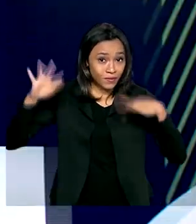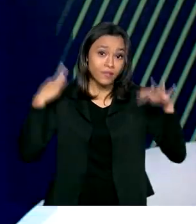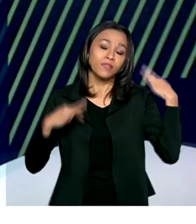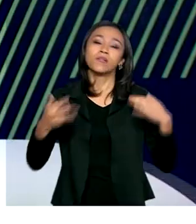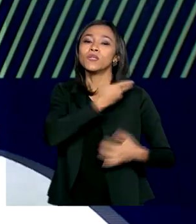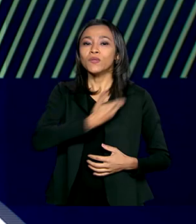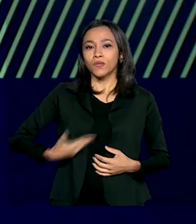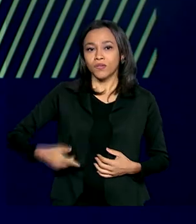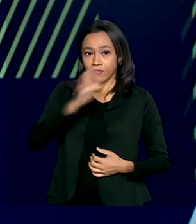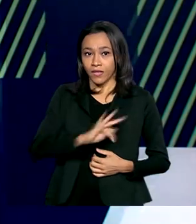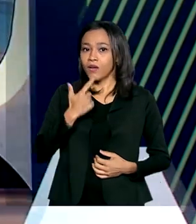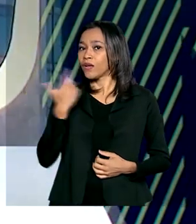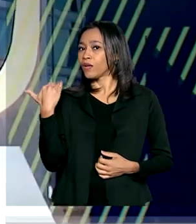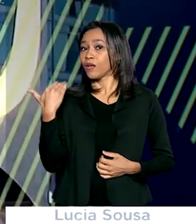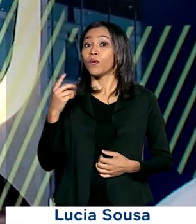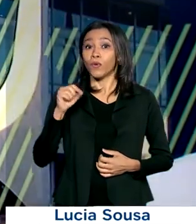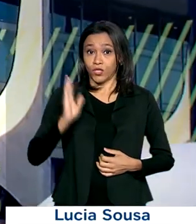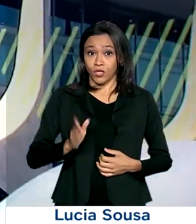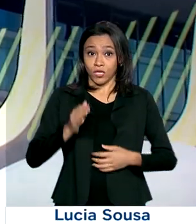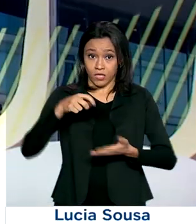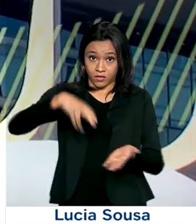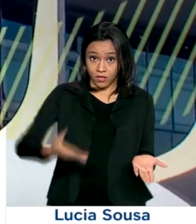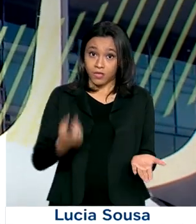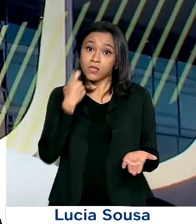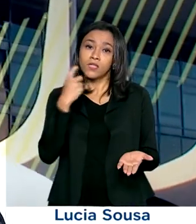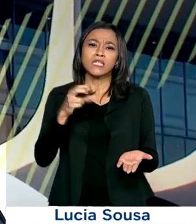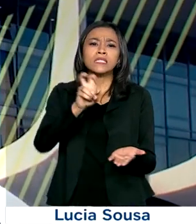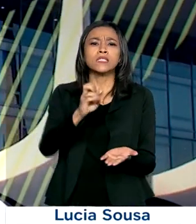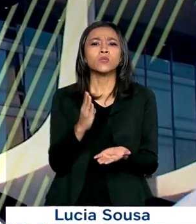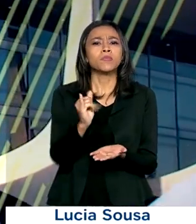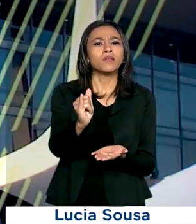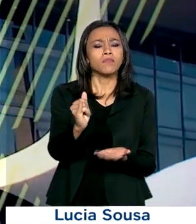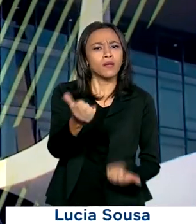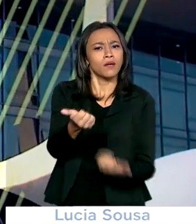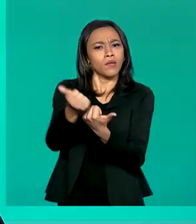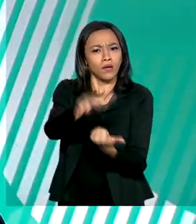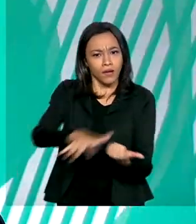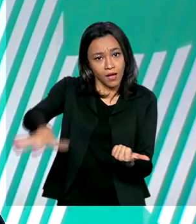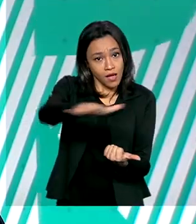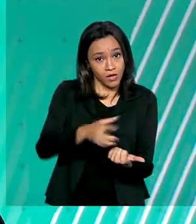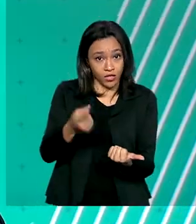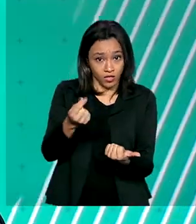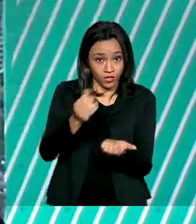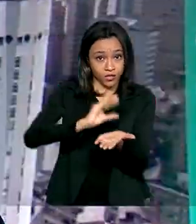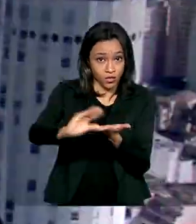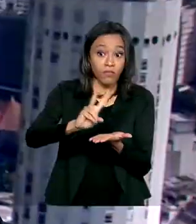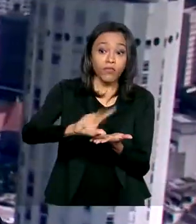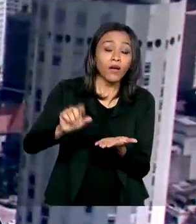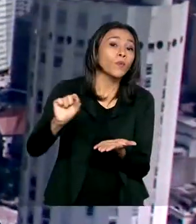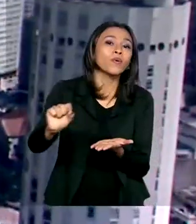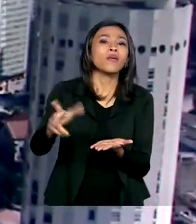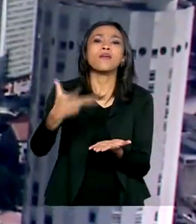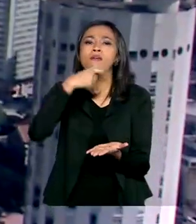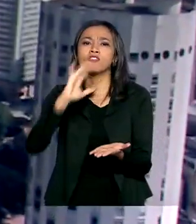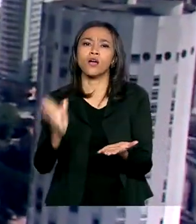nesta sexta-feira a liberação de 5 bilhões de reais para socorrer o setor. Os recursos vão atender aos que fazem parte do